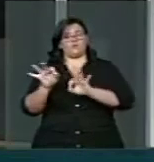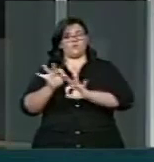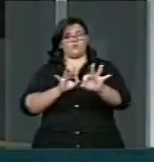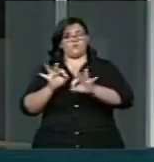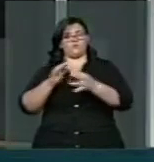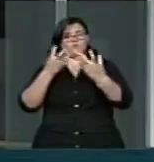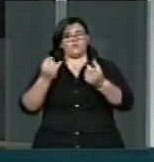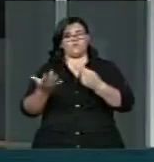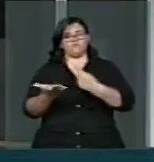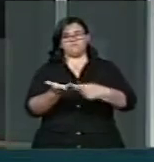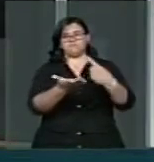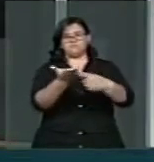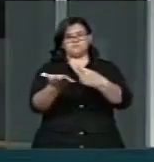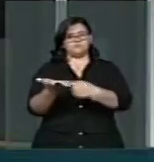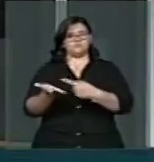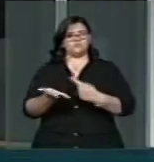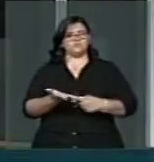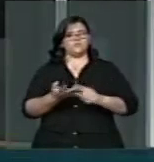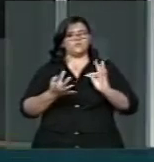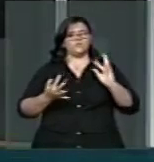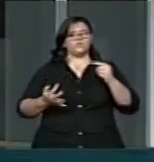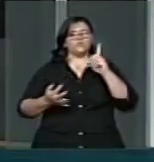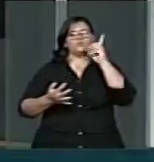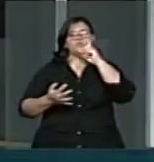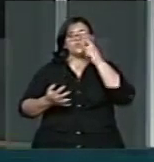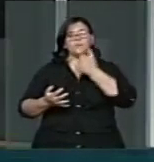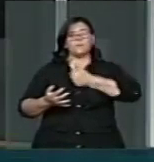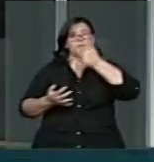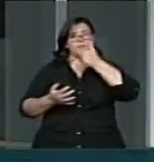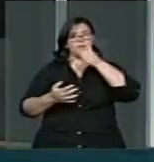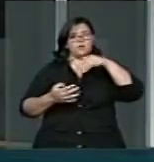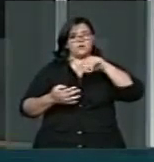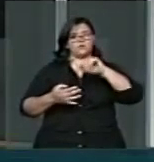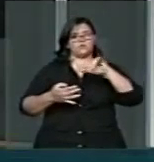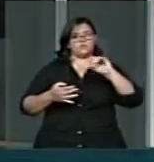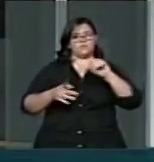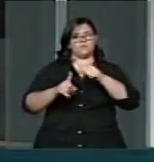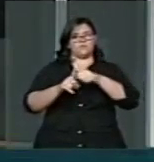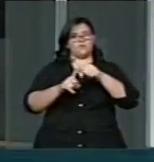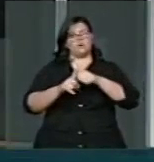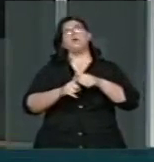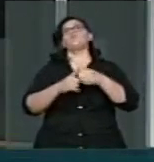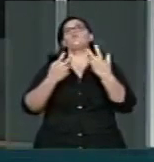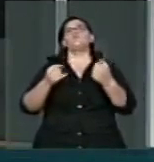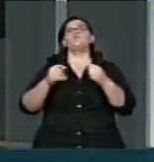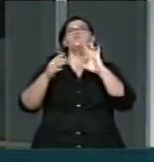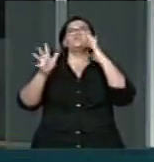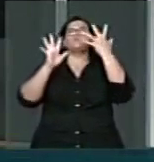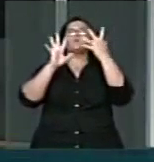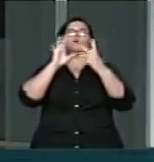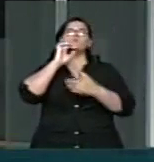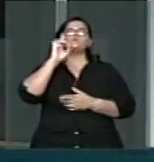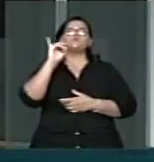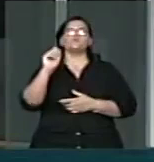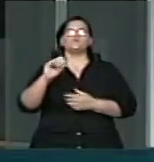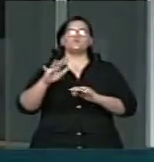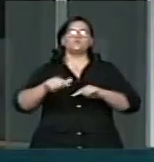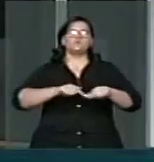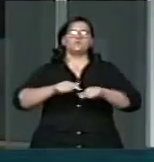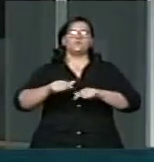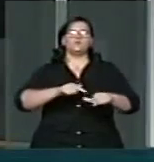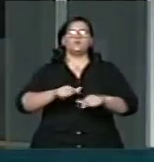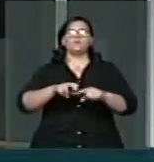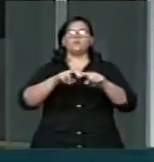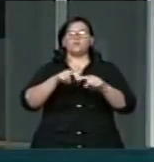anual, em todo 1º de maio, de manifestações operárias. Estava consagrada,